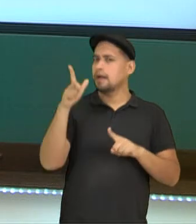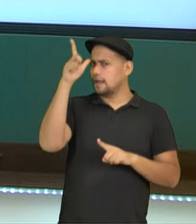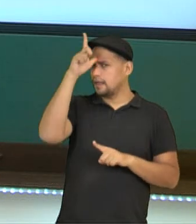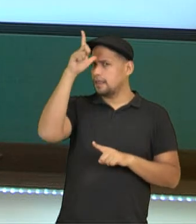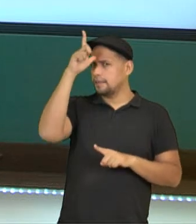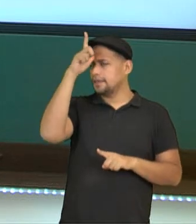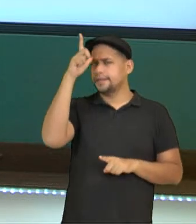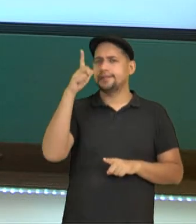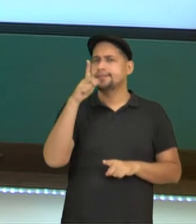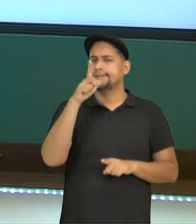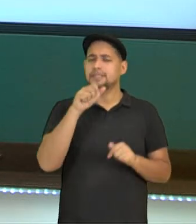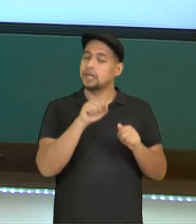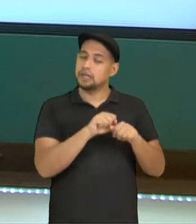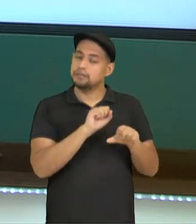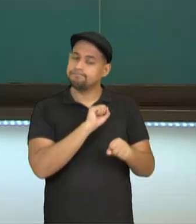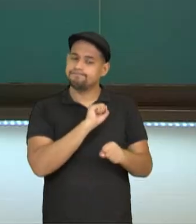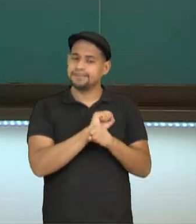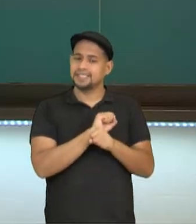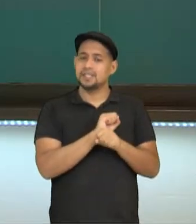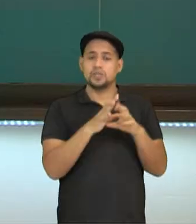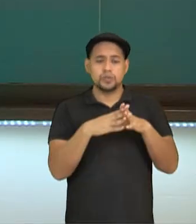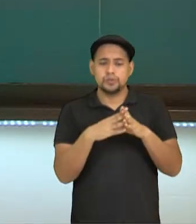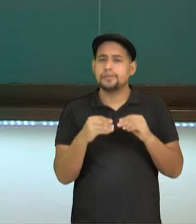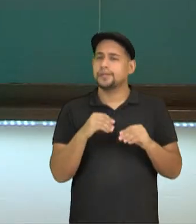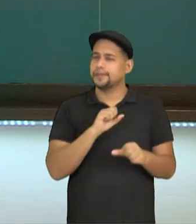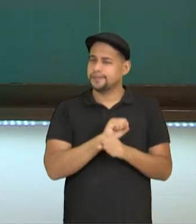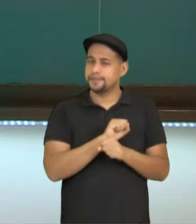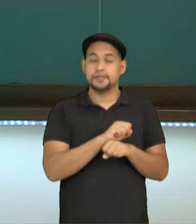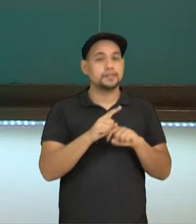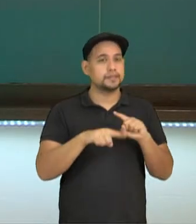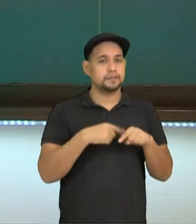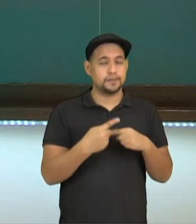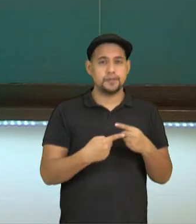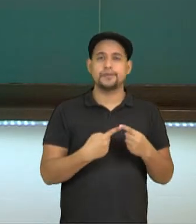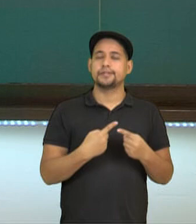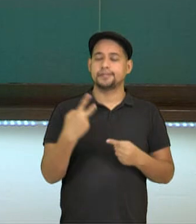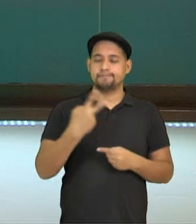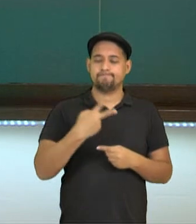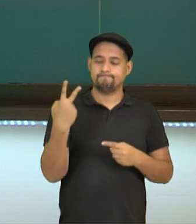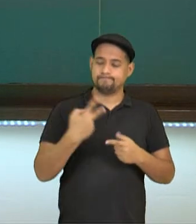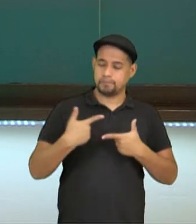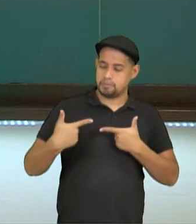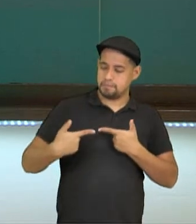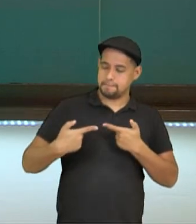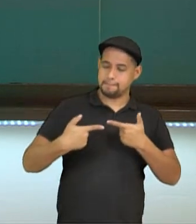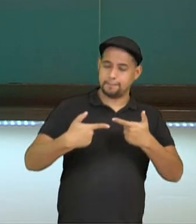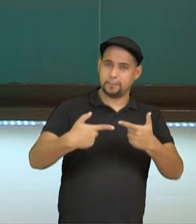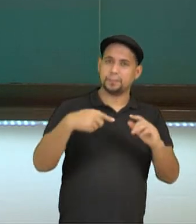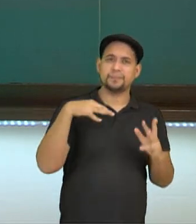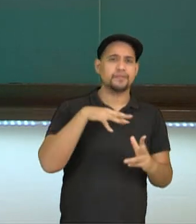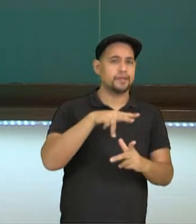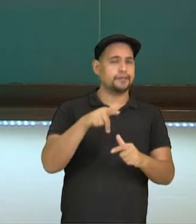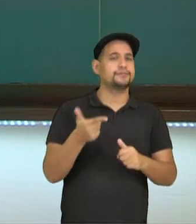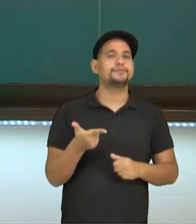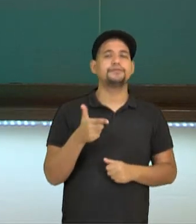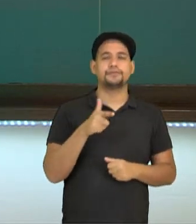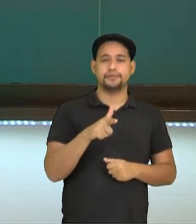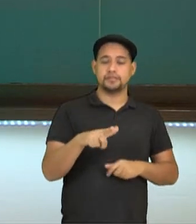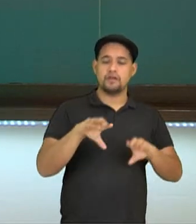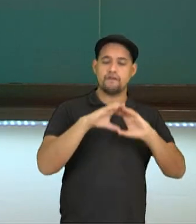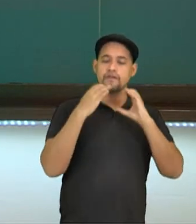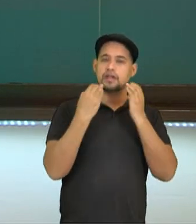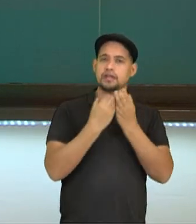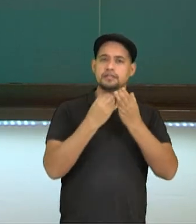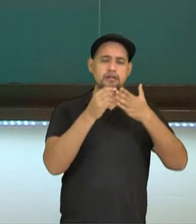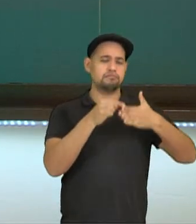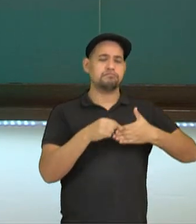praticamente deixou de existir pós-Segunda Guerra Mundial. Mais uma vez, a conferência liderada